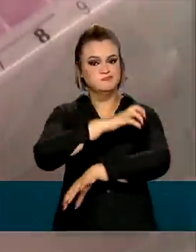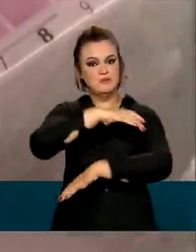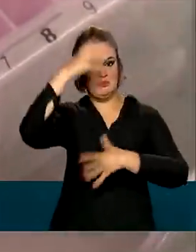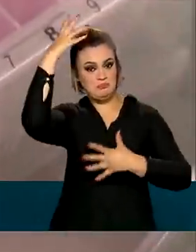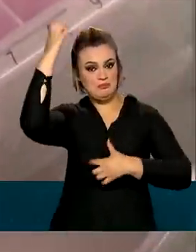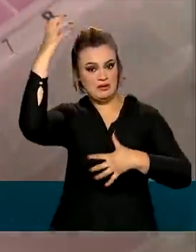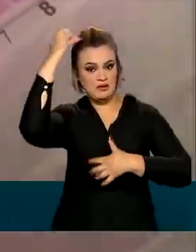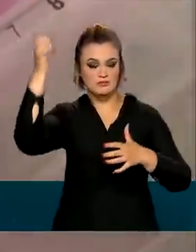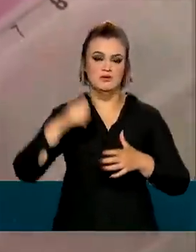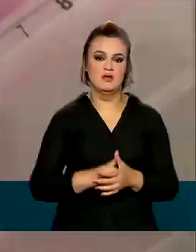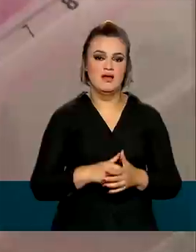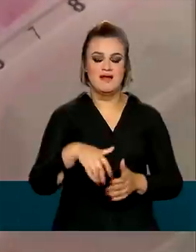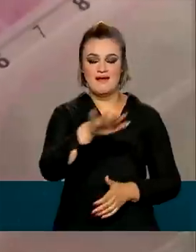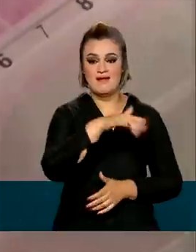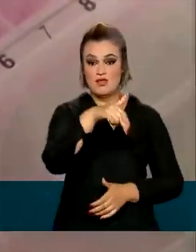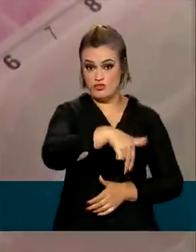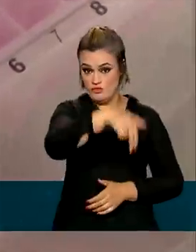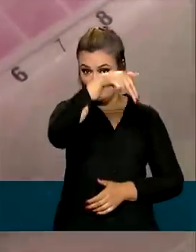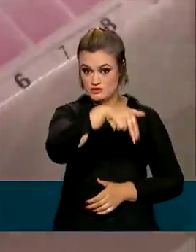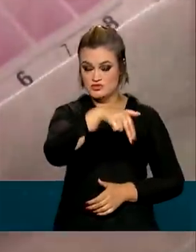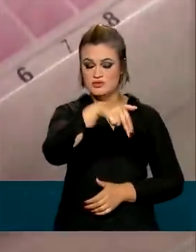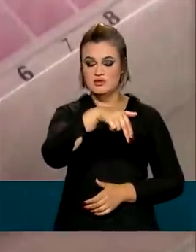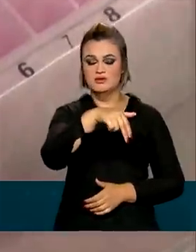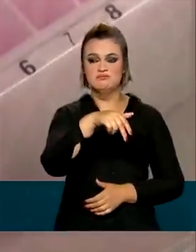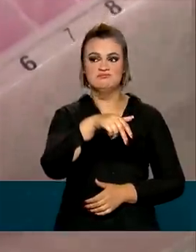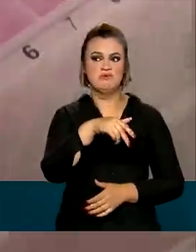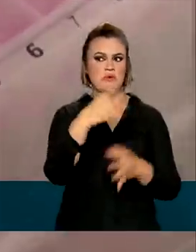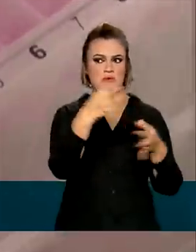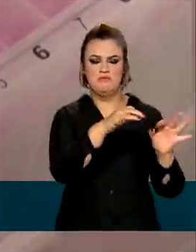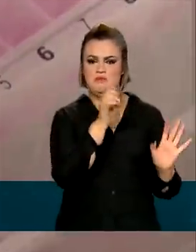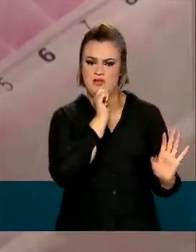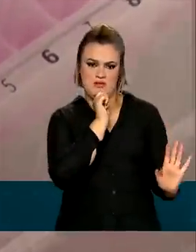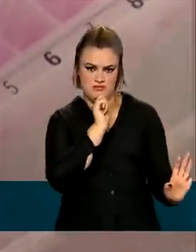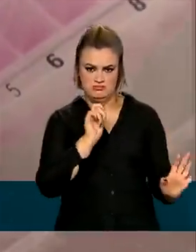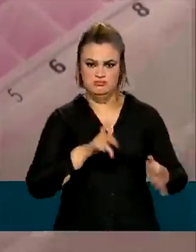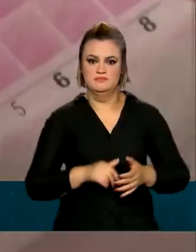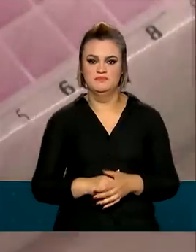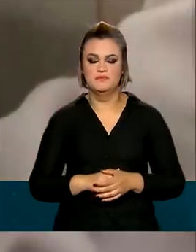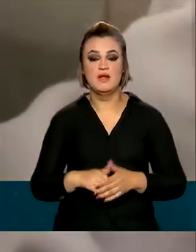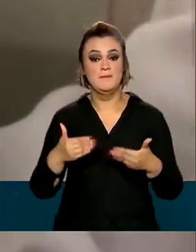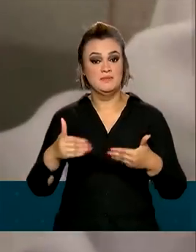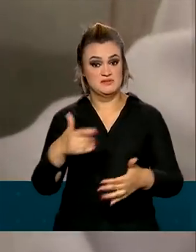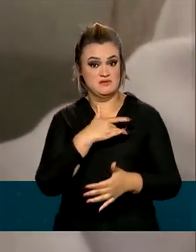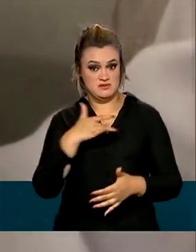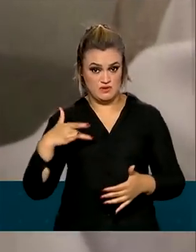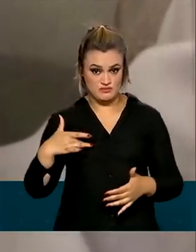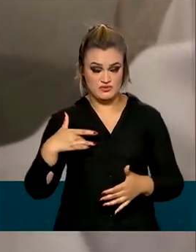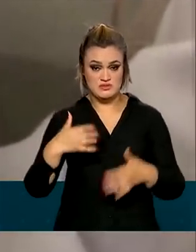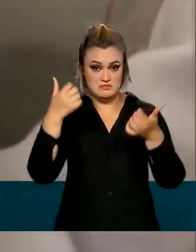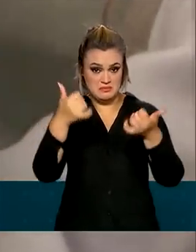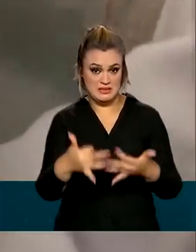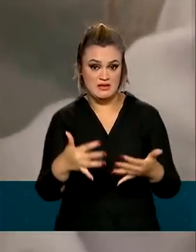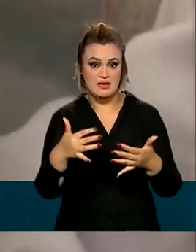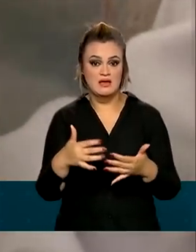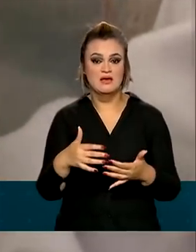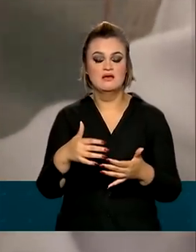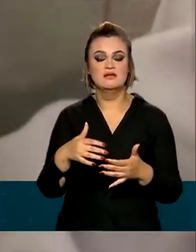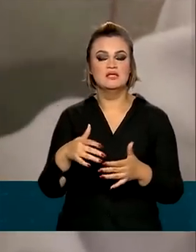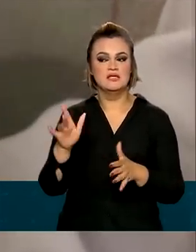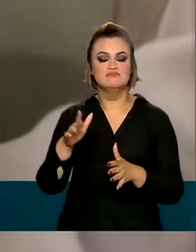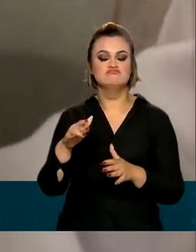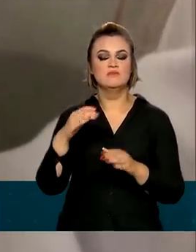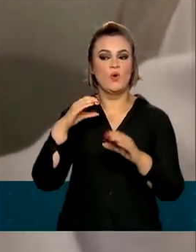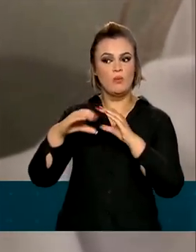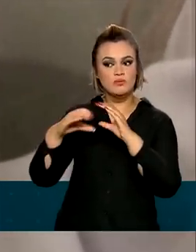macacos. Só a região norte do país não registra casos até o momento. O Ministério da Saúde informa que segue em